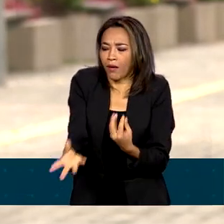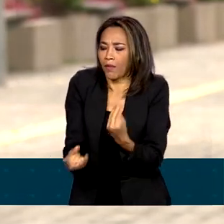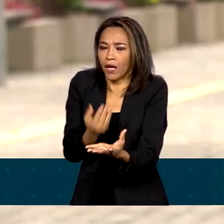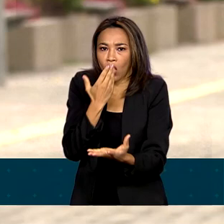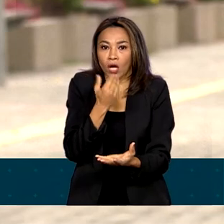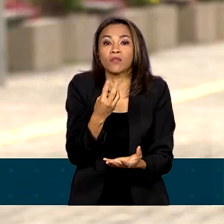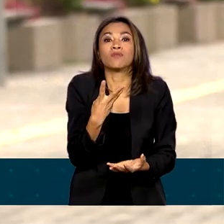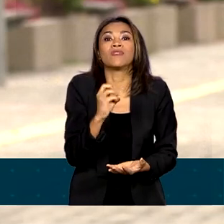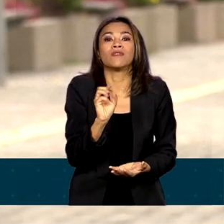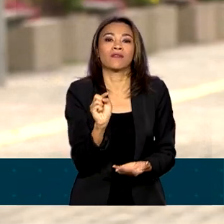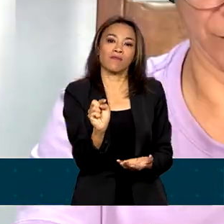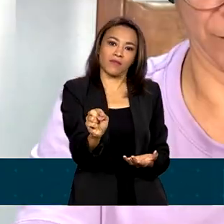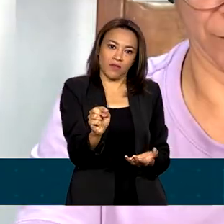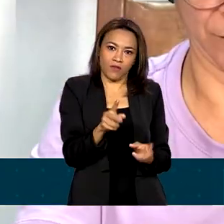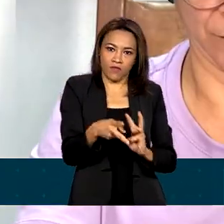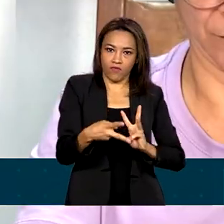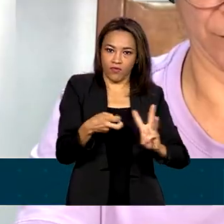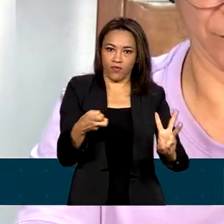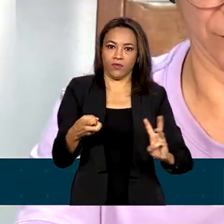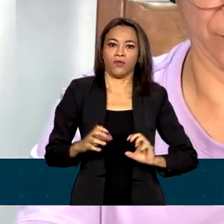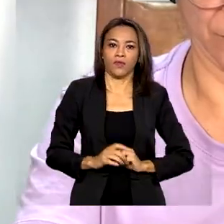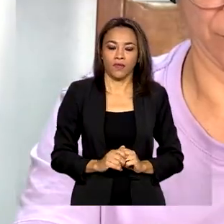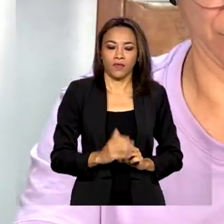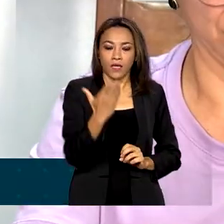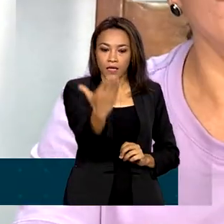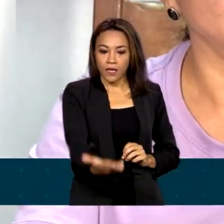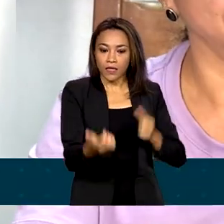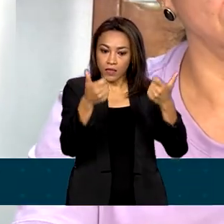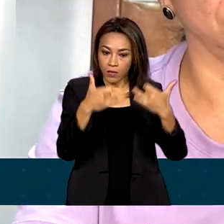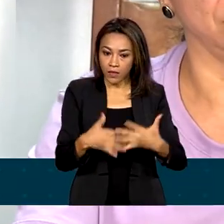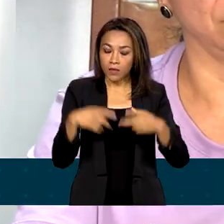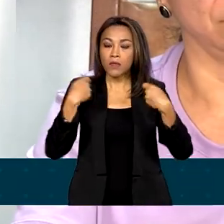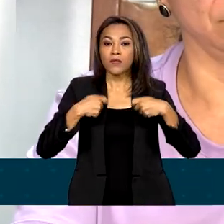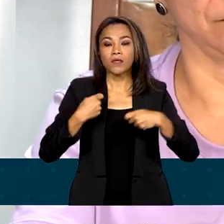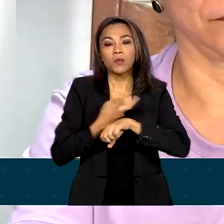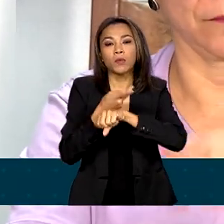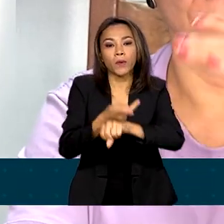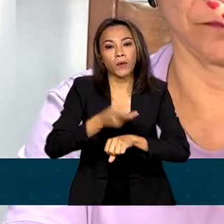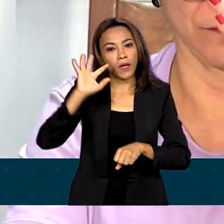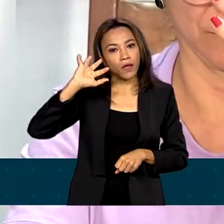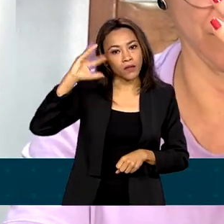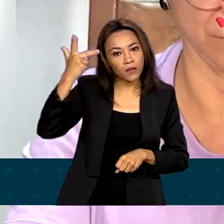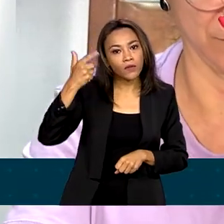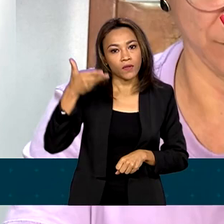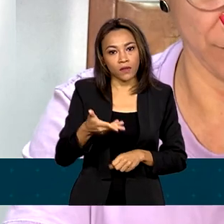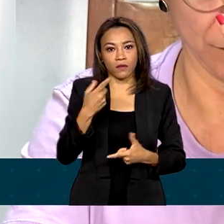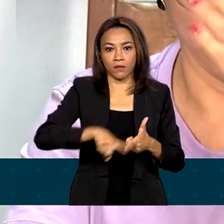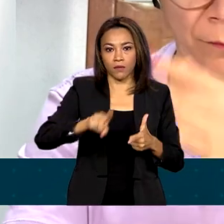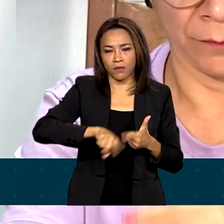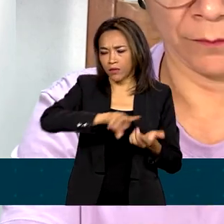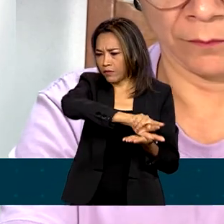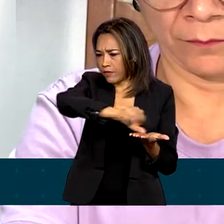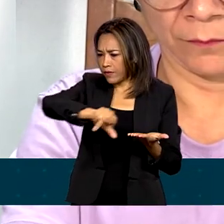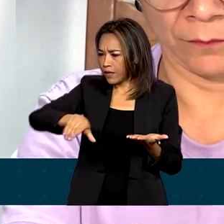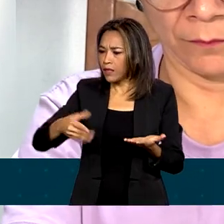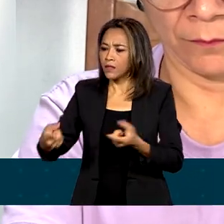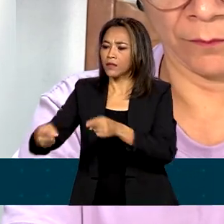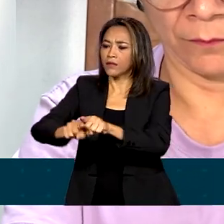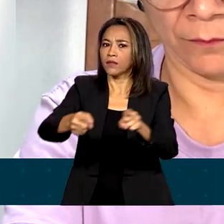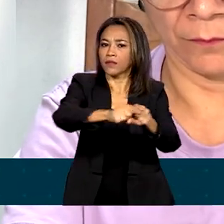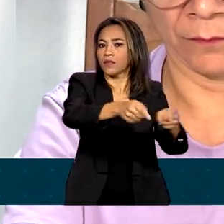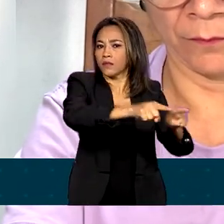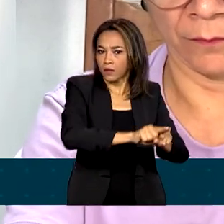de 30 mil indígenas. Temos que buscar alternativa com diversos atores, instituições, para